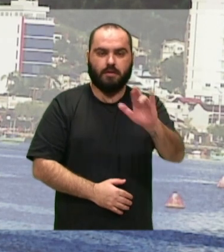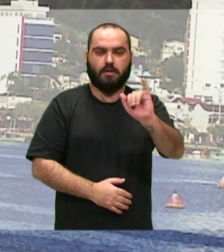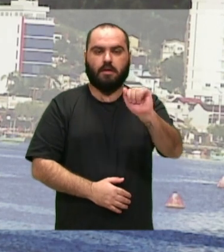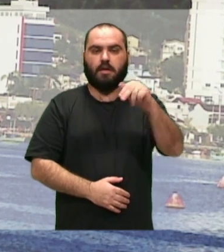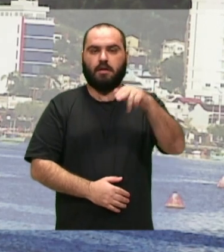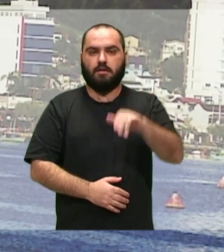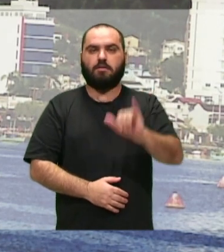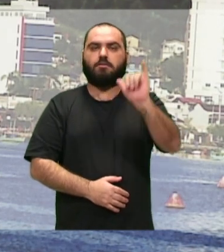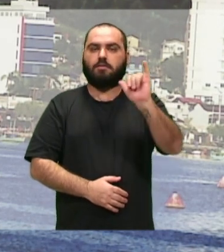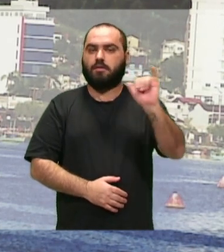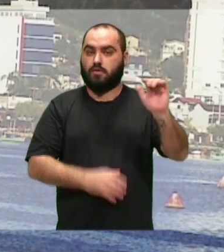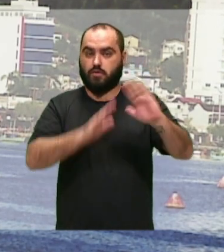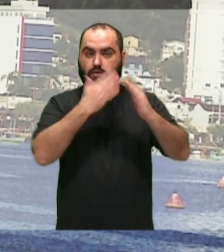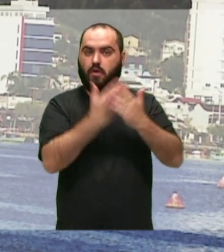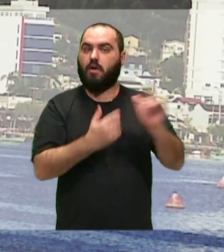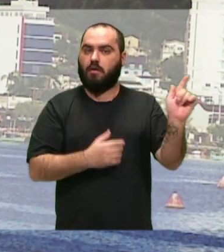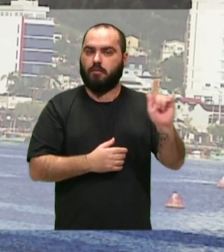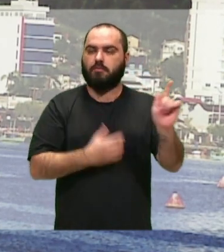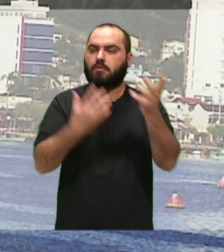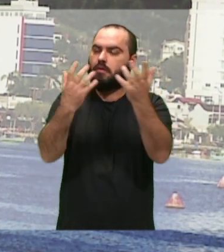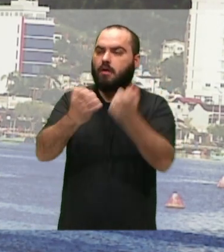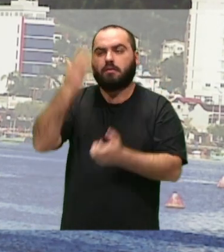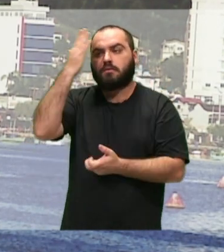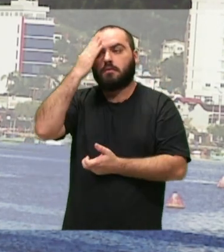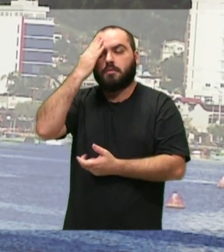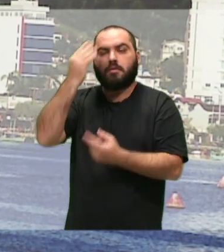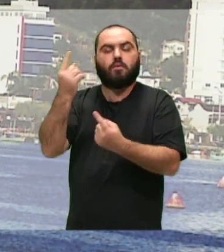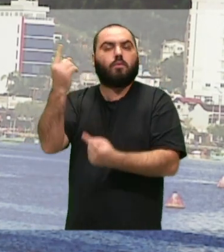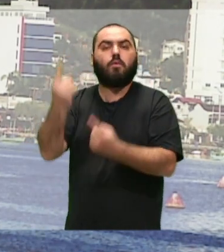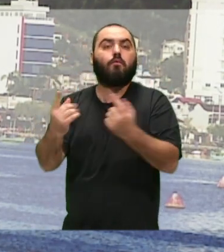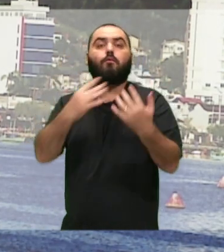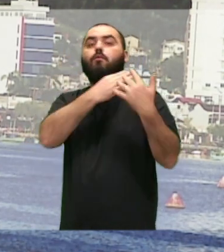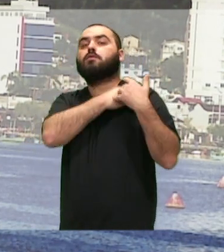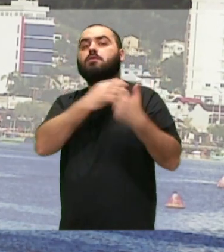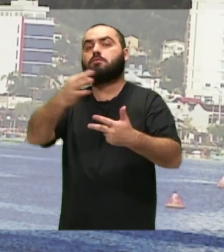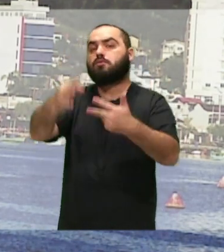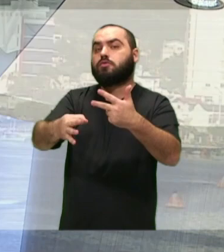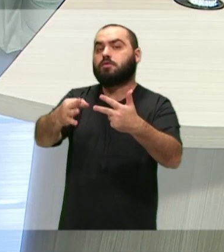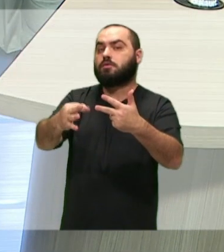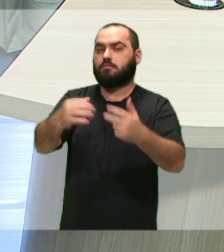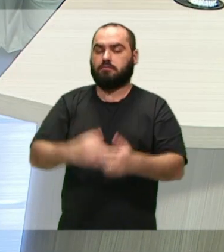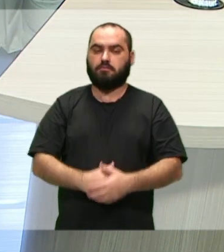Gaspar da Costa Moraes, e eu gostaria de saber quais são as atribuições do Judiciário.